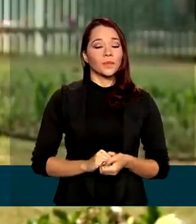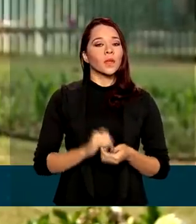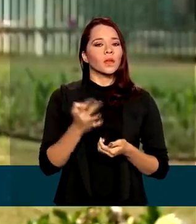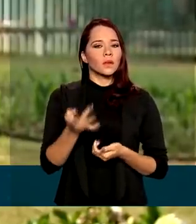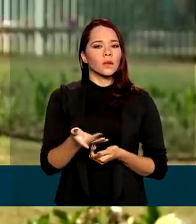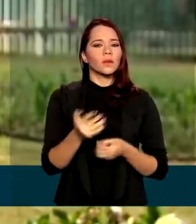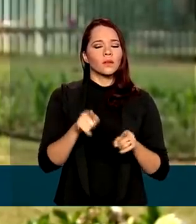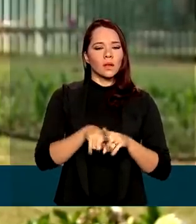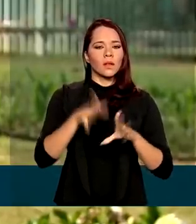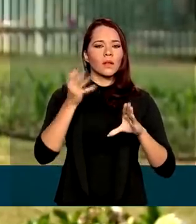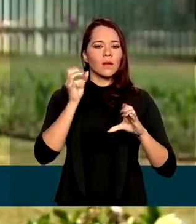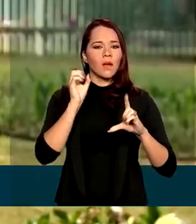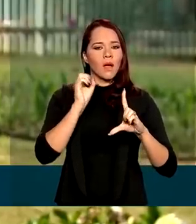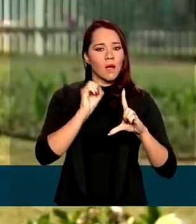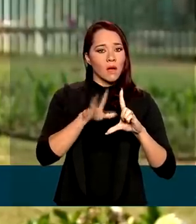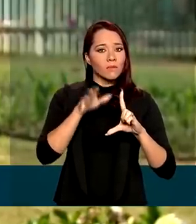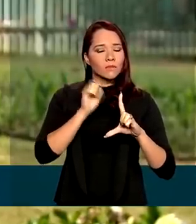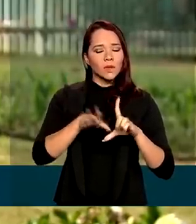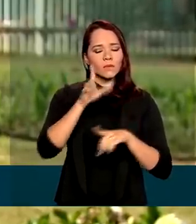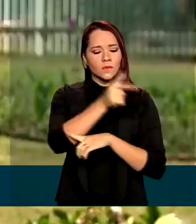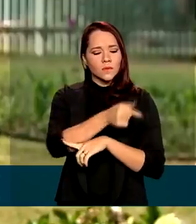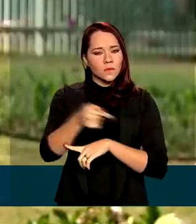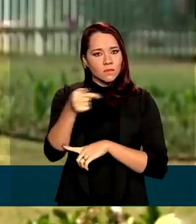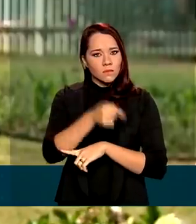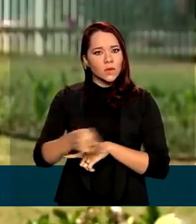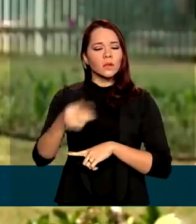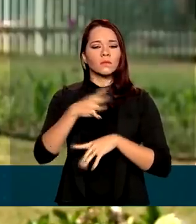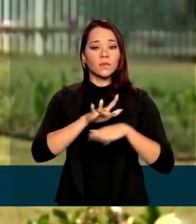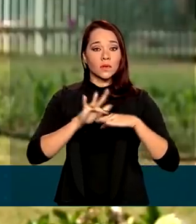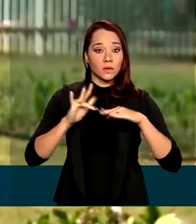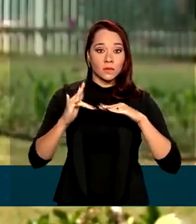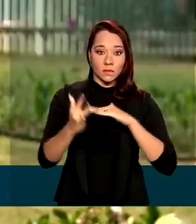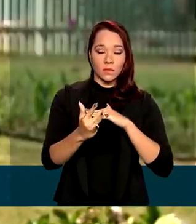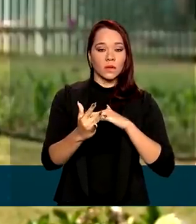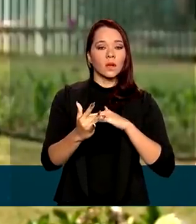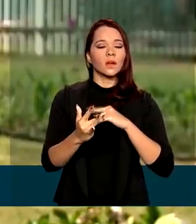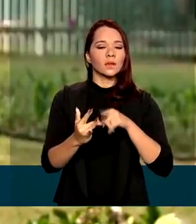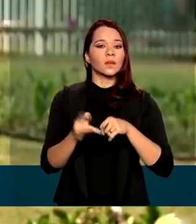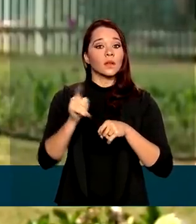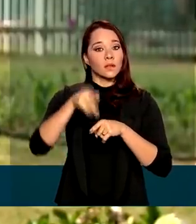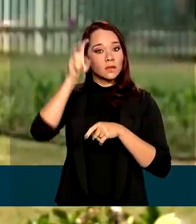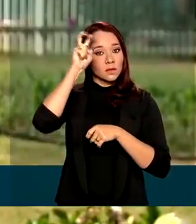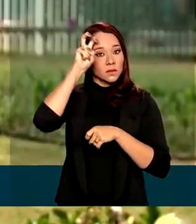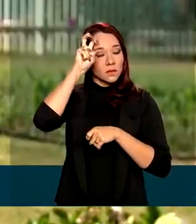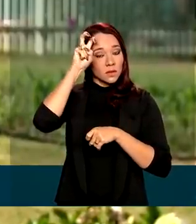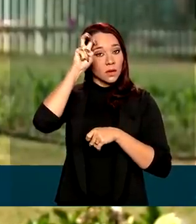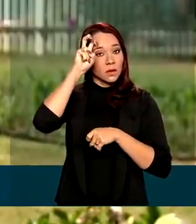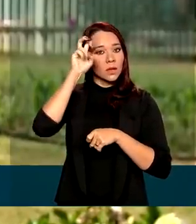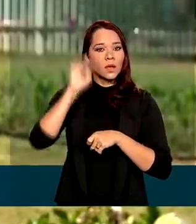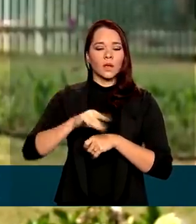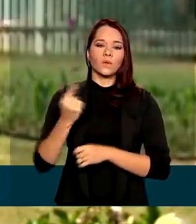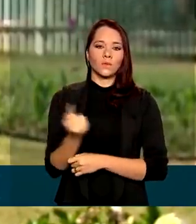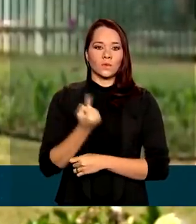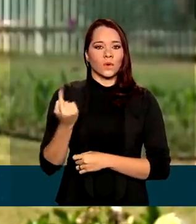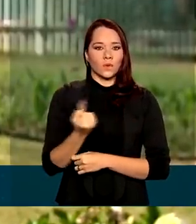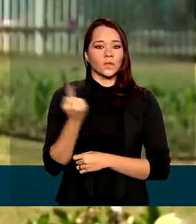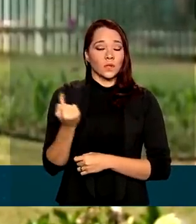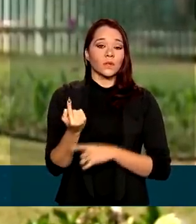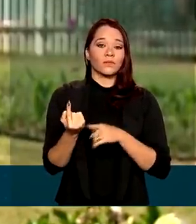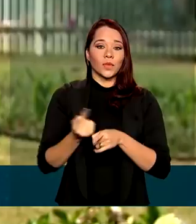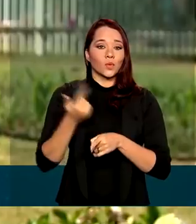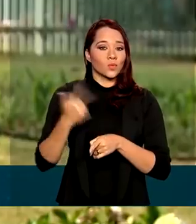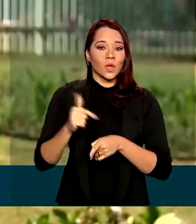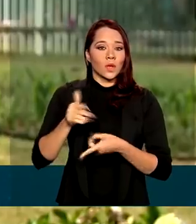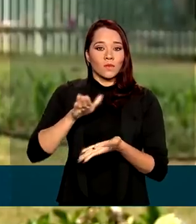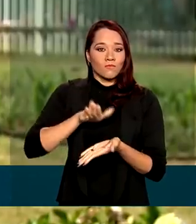aquela transmissão semanal que ele faz pelas redes sociais, nesta quinta-feira ele estava sozinho, inclusive